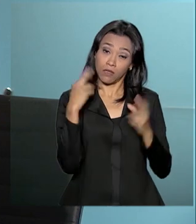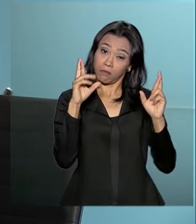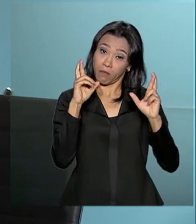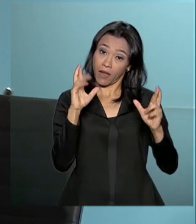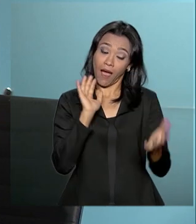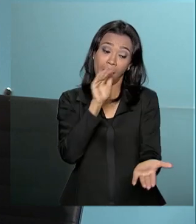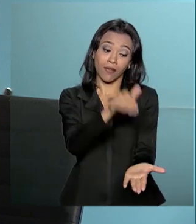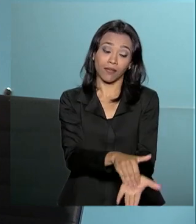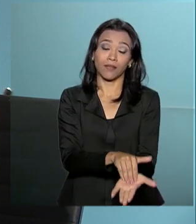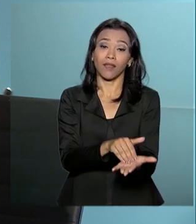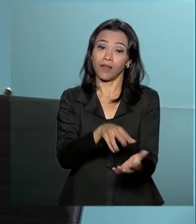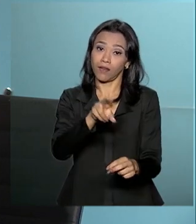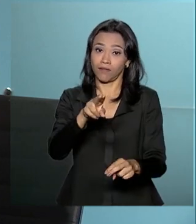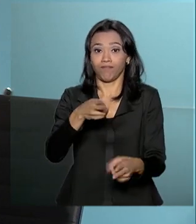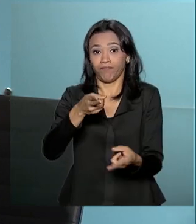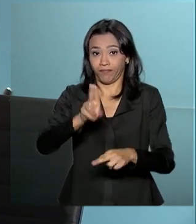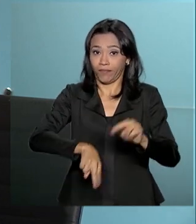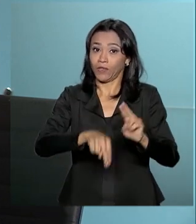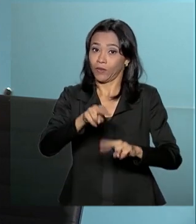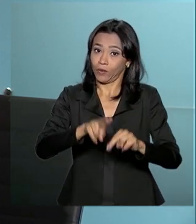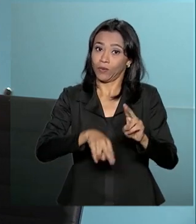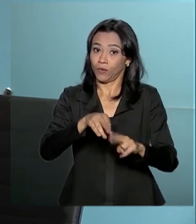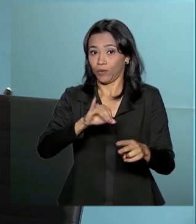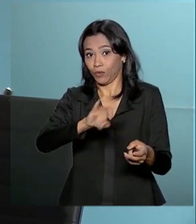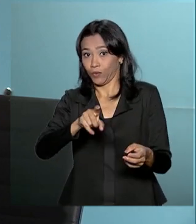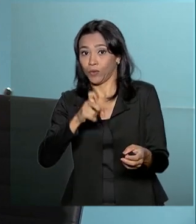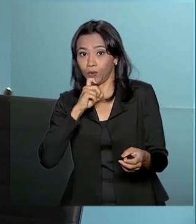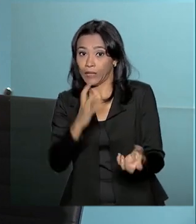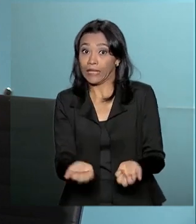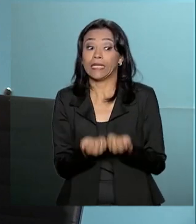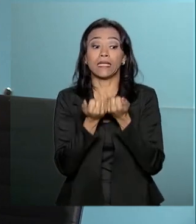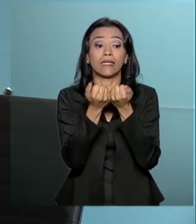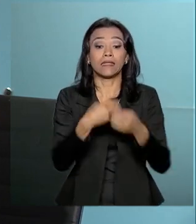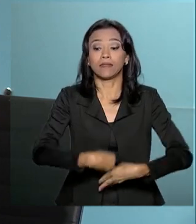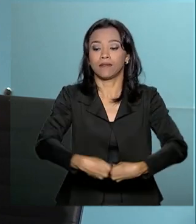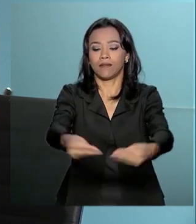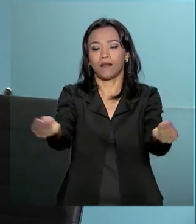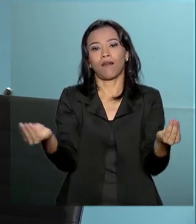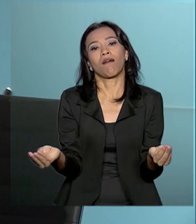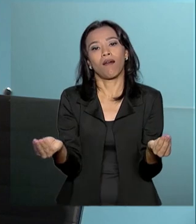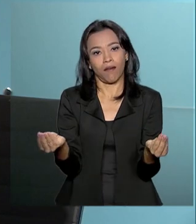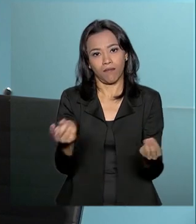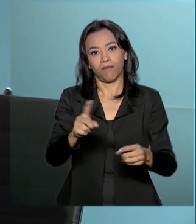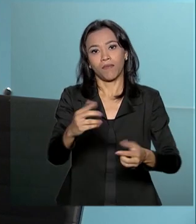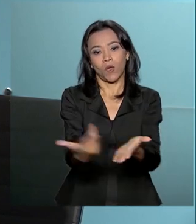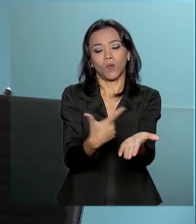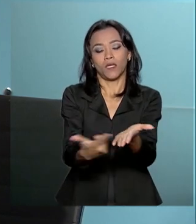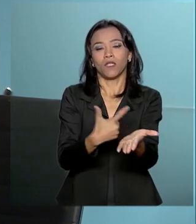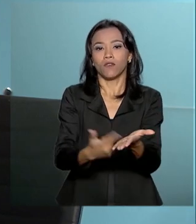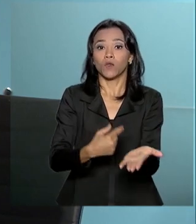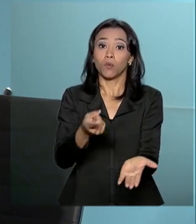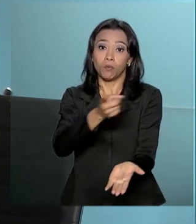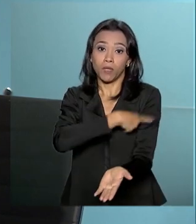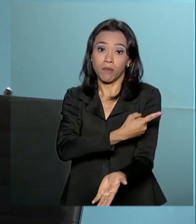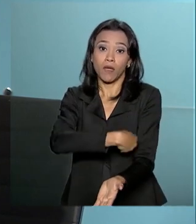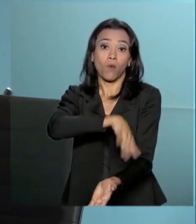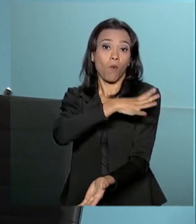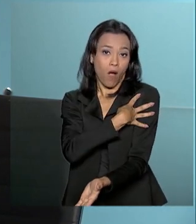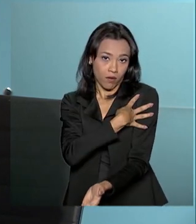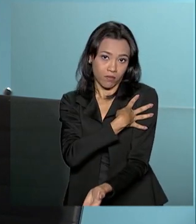meio do ano todo o material do primeiro ao quinto ano. Nós vamos conseguir entregar nesse 100 primeiros dias de governo o material do primeiro e do quarto.